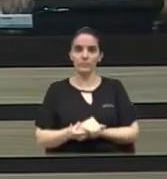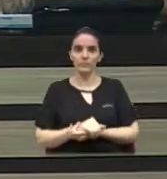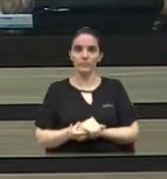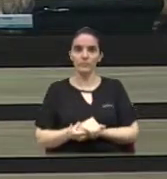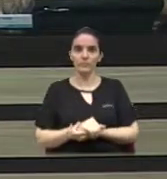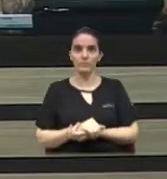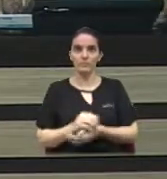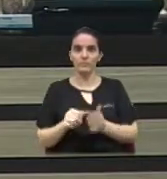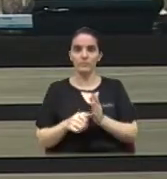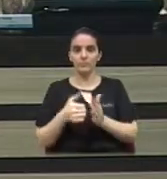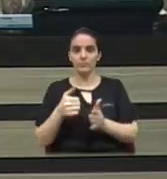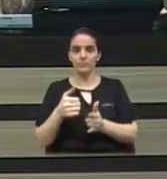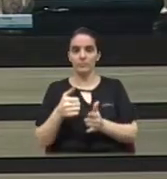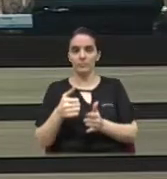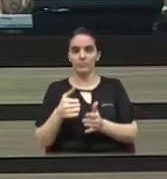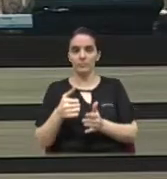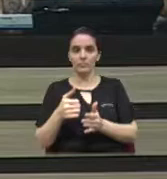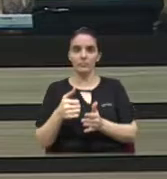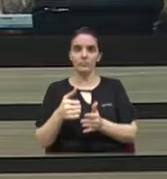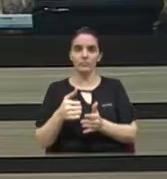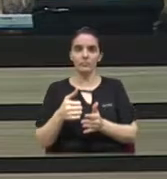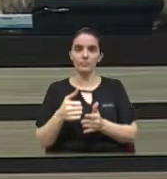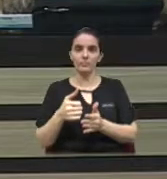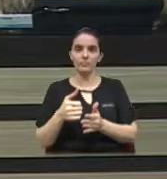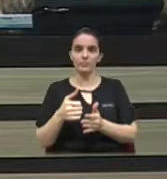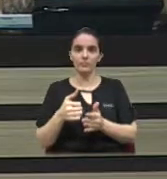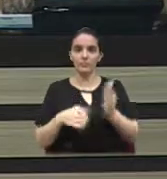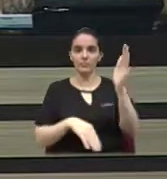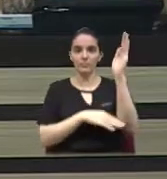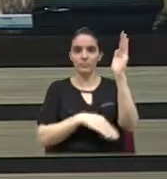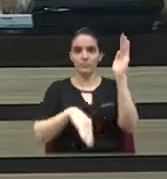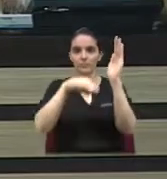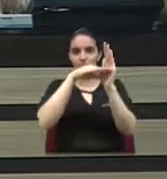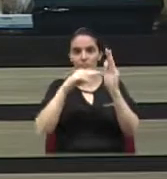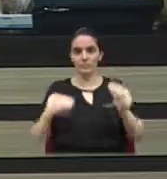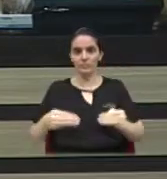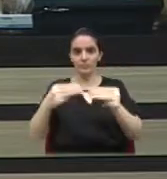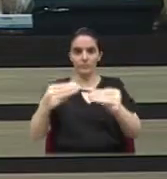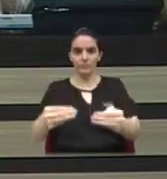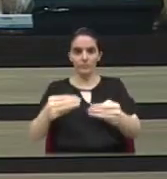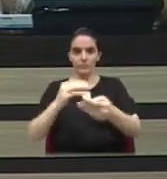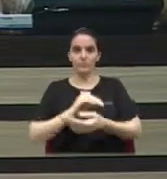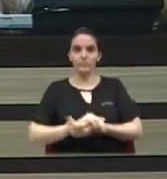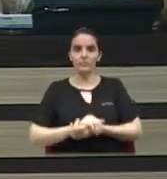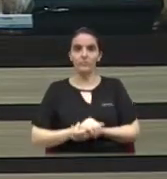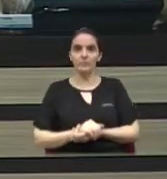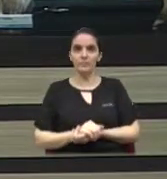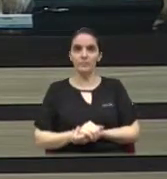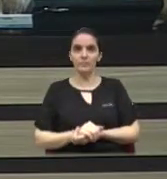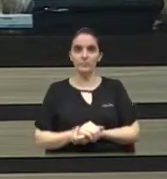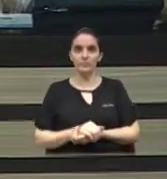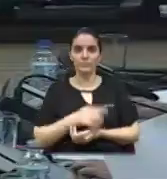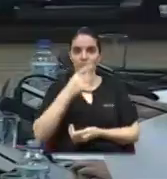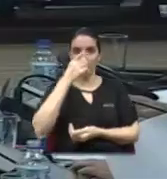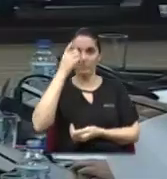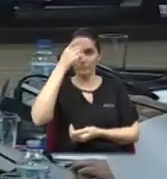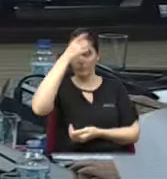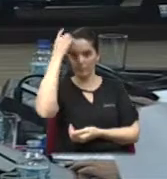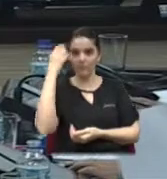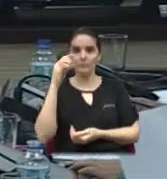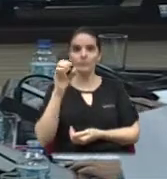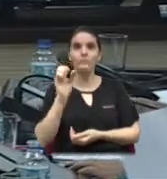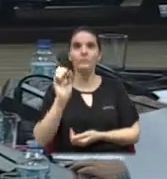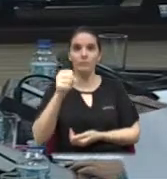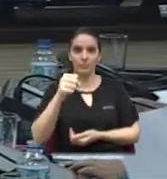ordem da... A inversão de pauta para a leitura das moções. Marco Xavier. Sim, presidente.